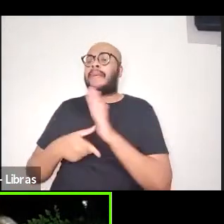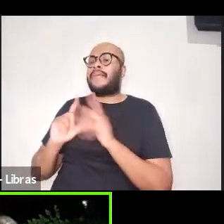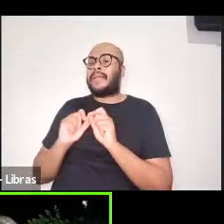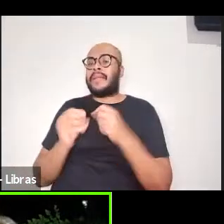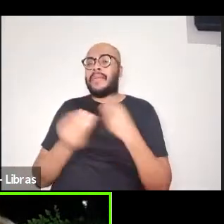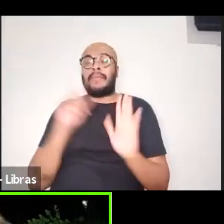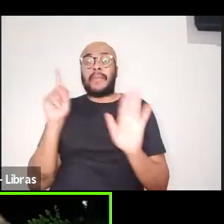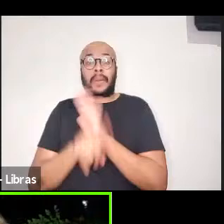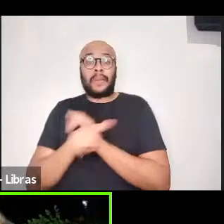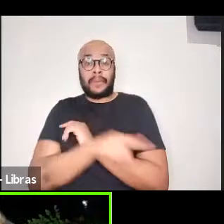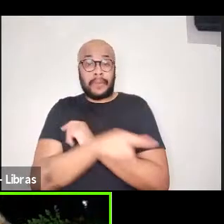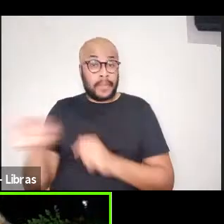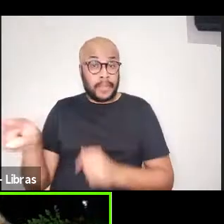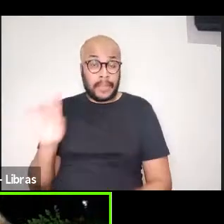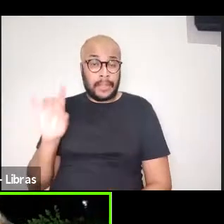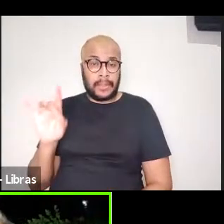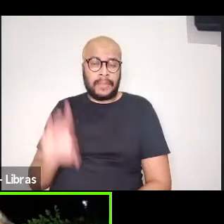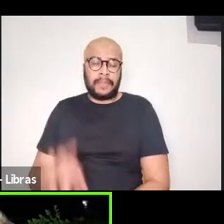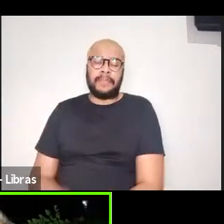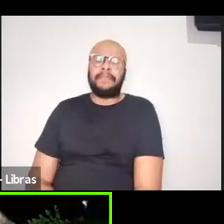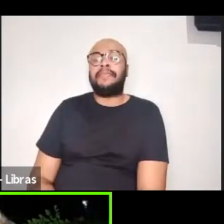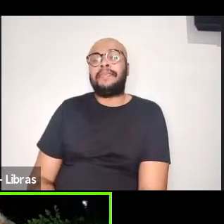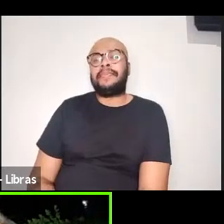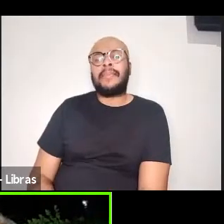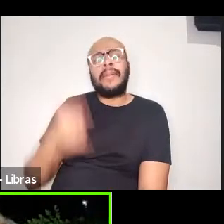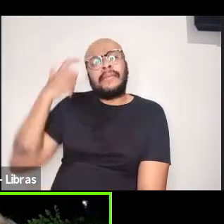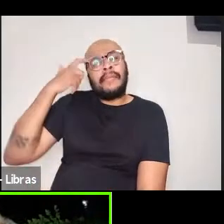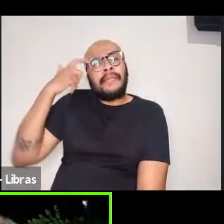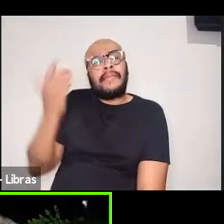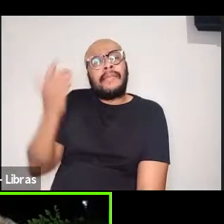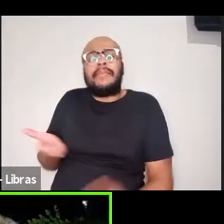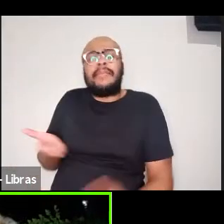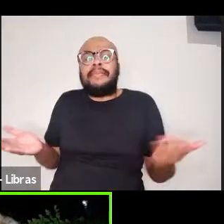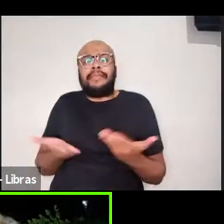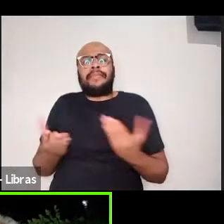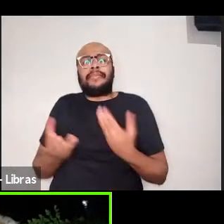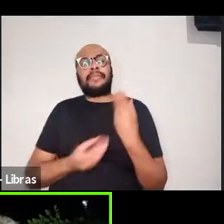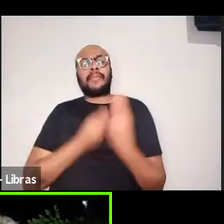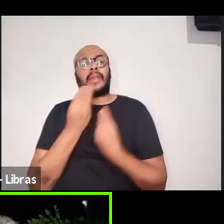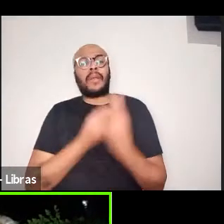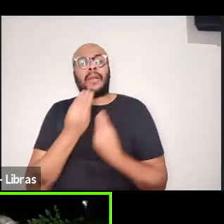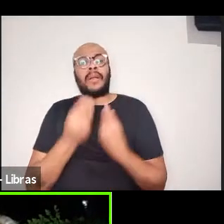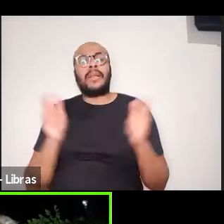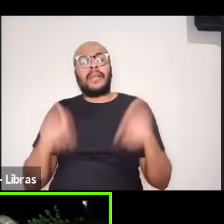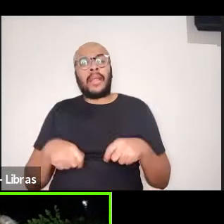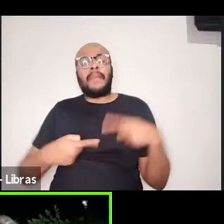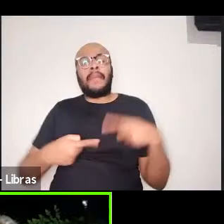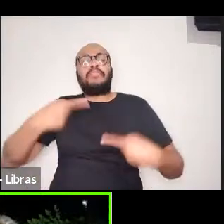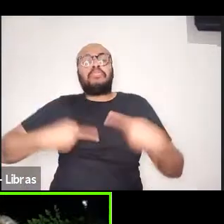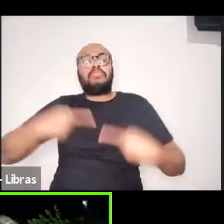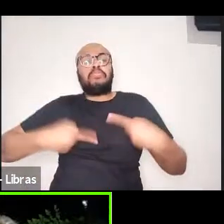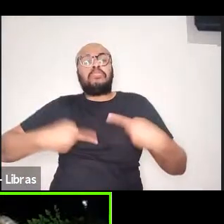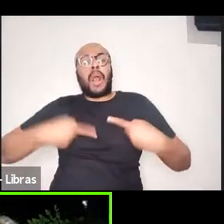pergunta para além disso, pensando assim na política,